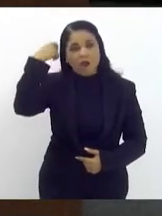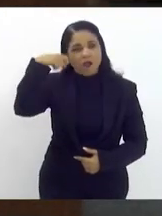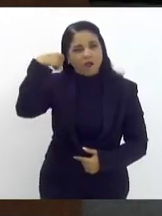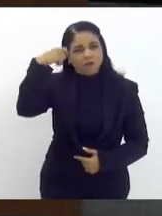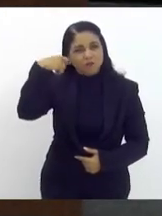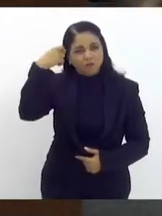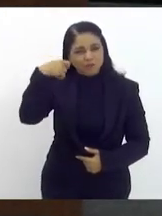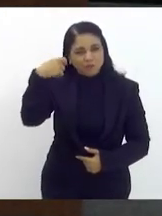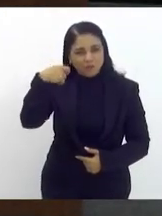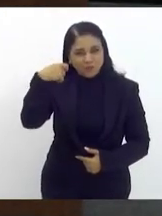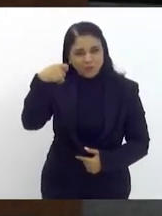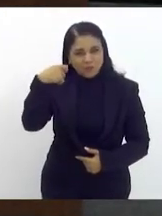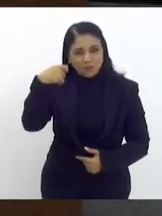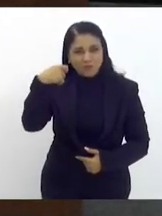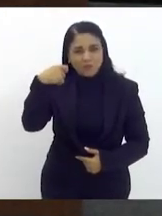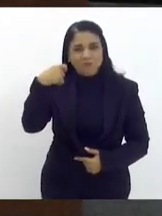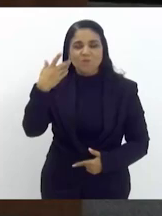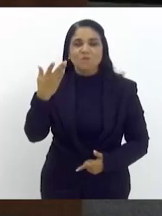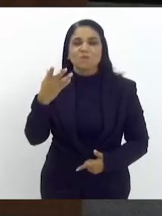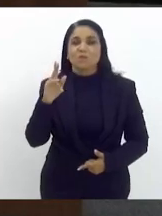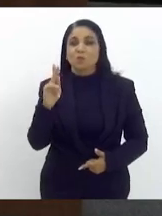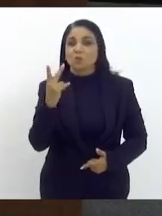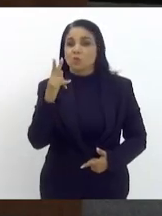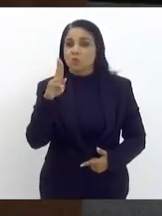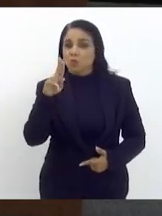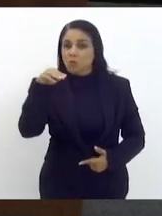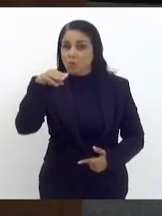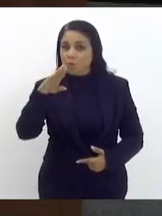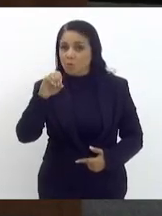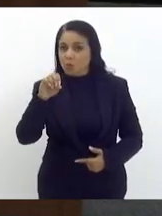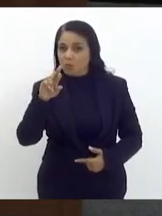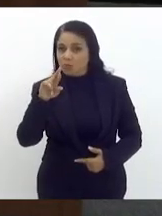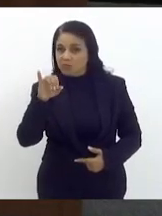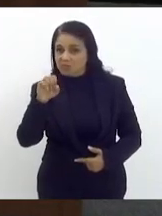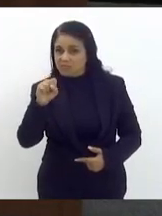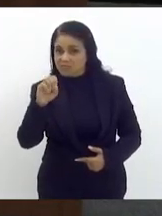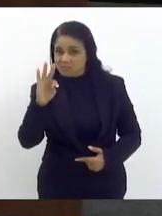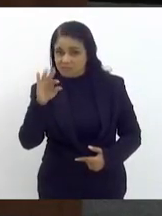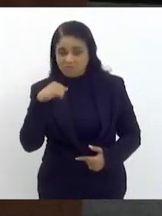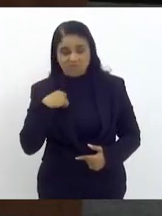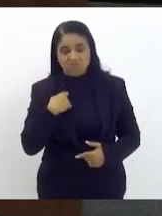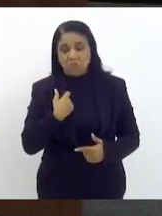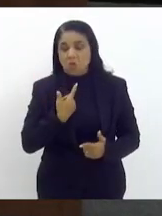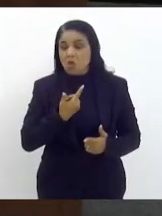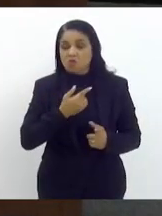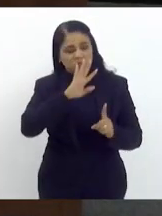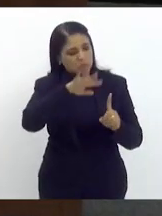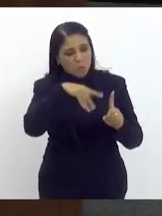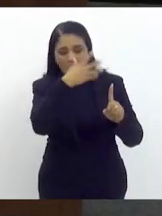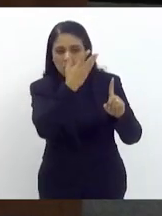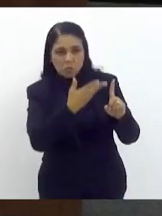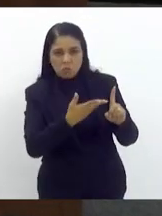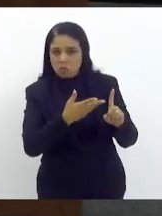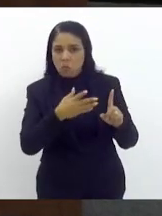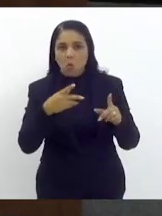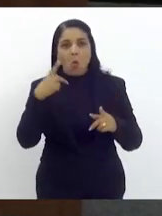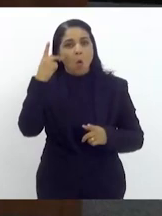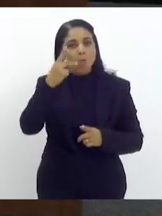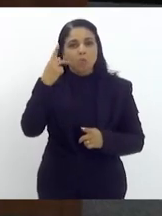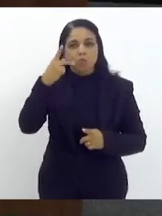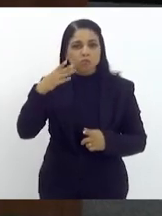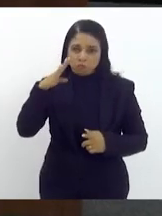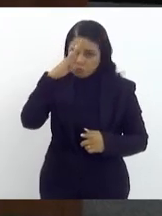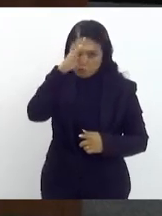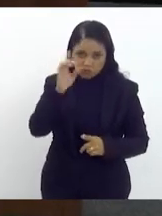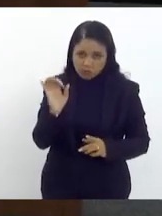o senhor não está homenageando o político bolsonarista então é uma